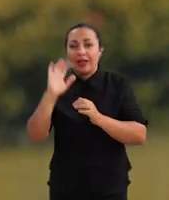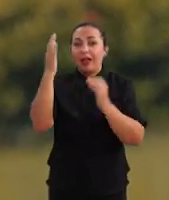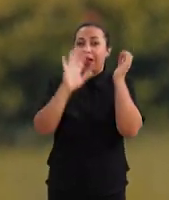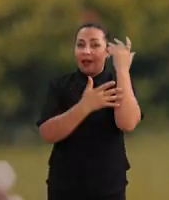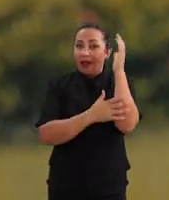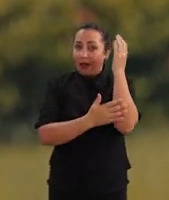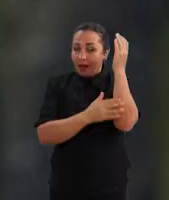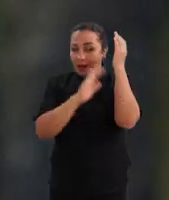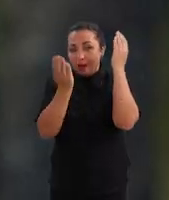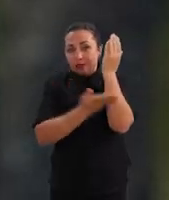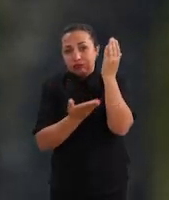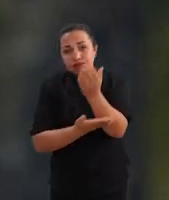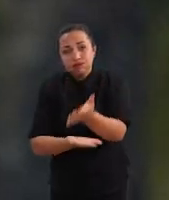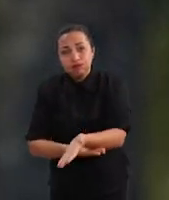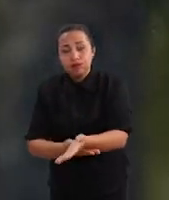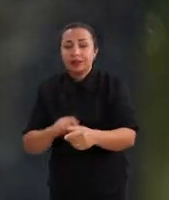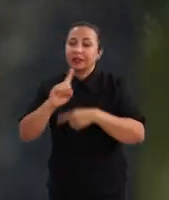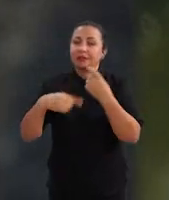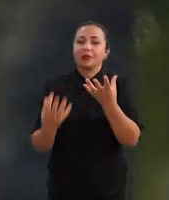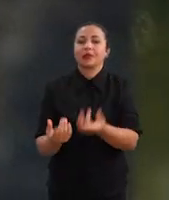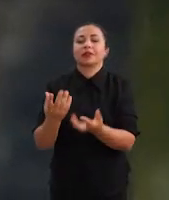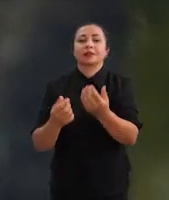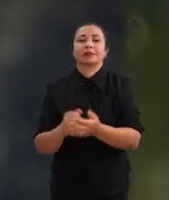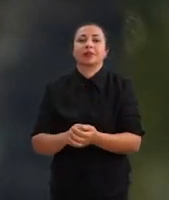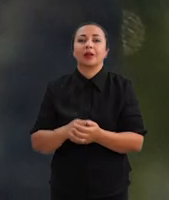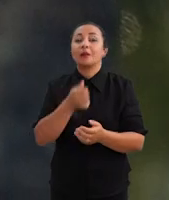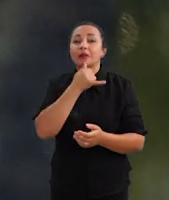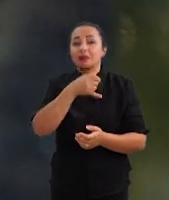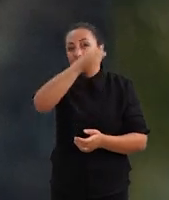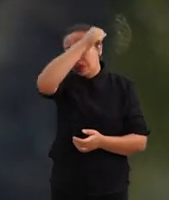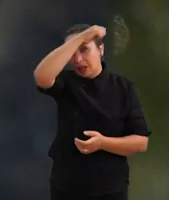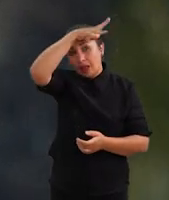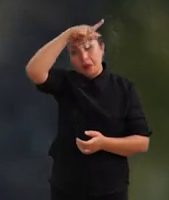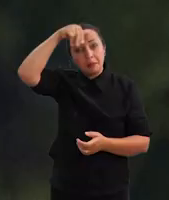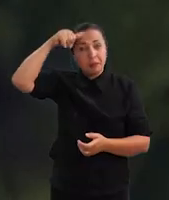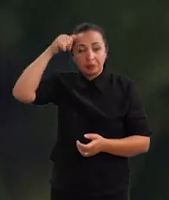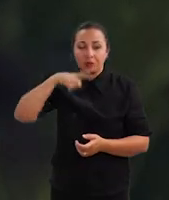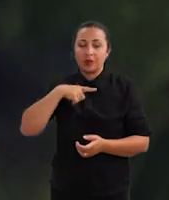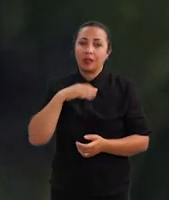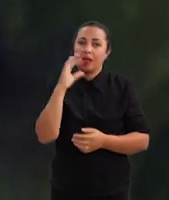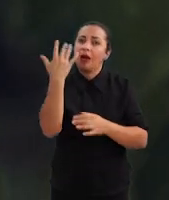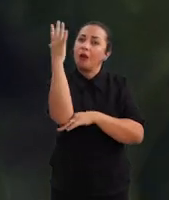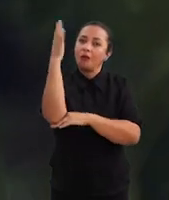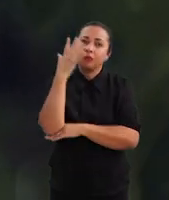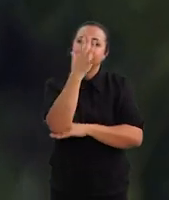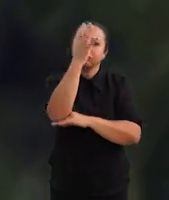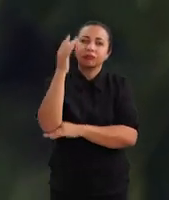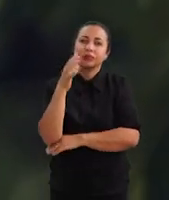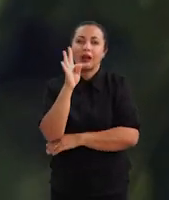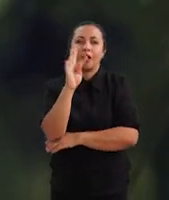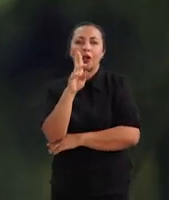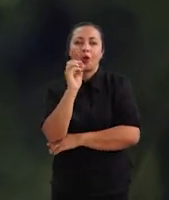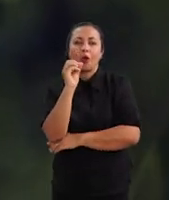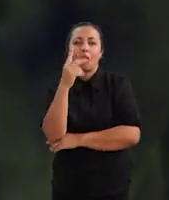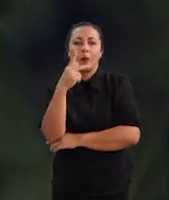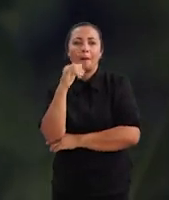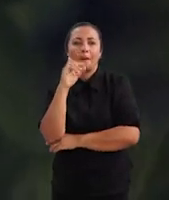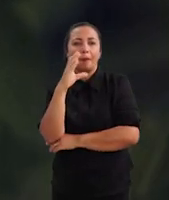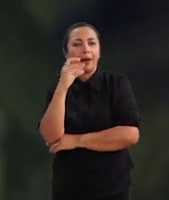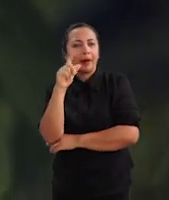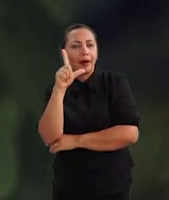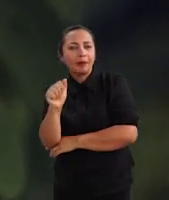desmata e queima. Porque, por exemplo, na Amazônia, nós temos uma floresta tropical, uma floresta tropical úmida, uma floresta tropical verde.